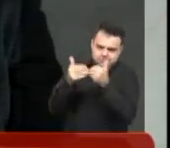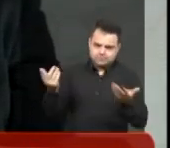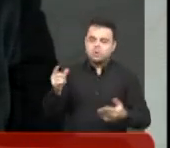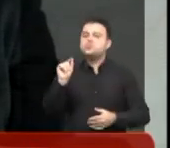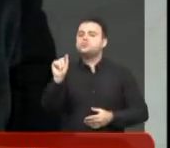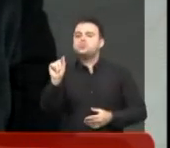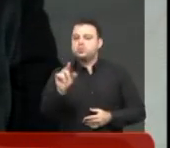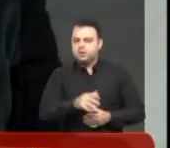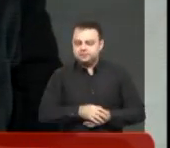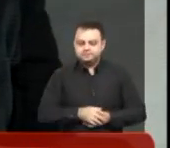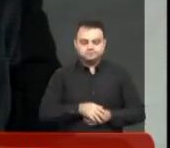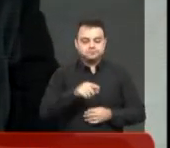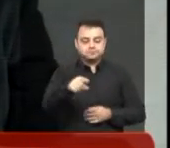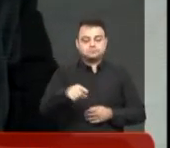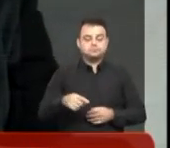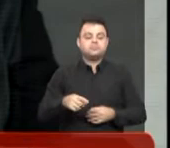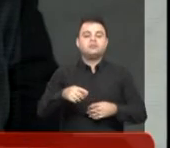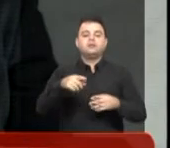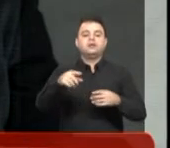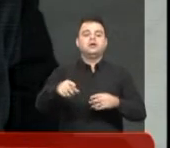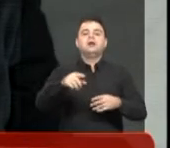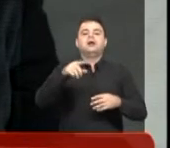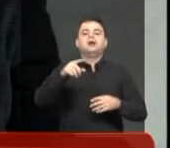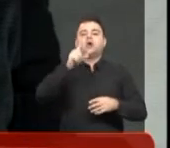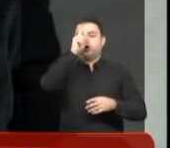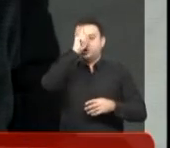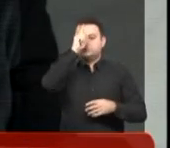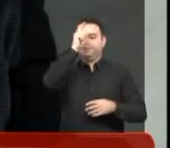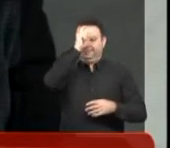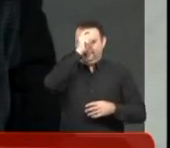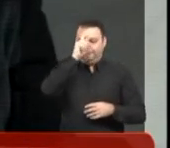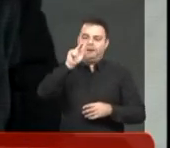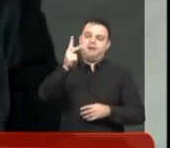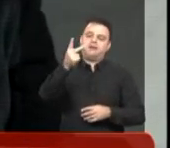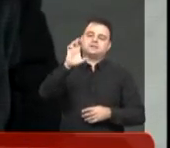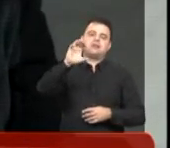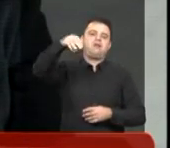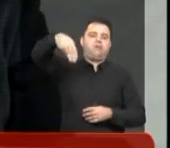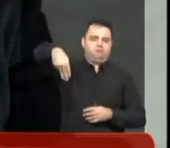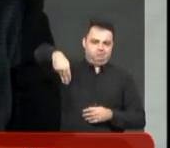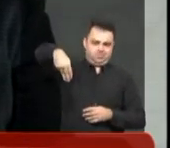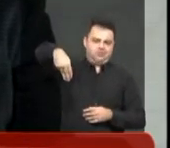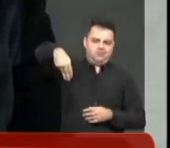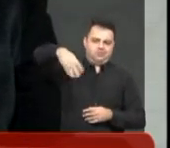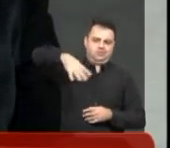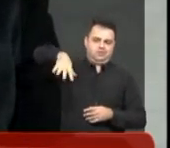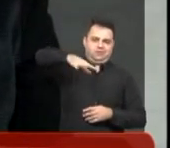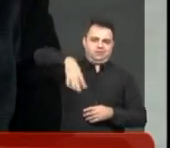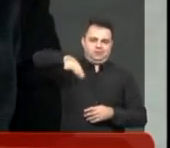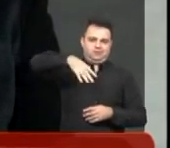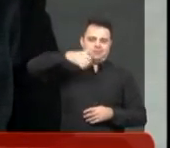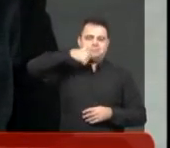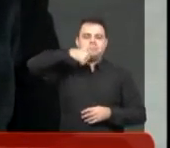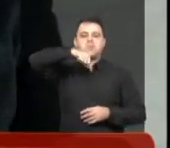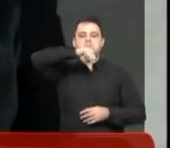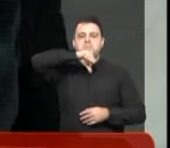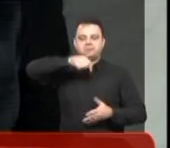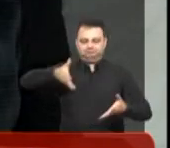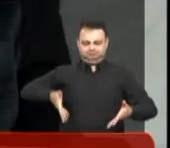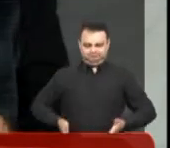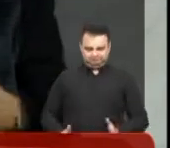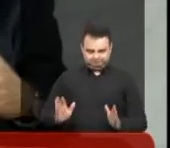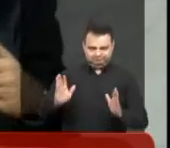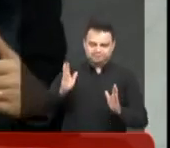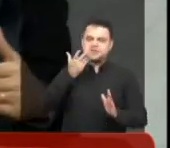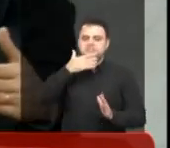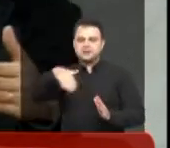a pavimentação da rua em frente ao HCM, que é o Hospital da Maternidade da Criança.